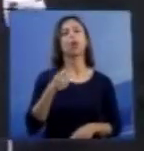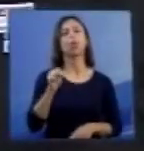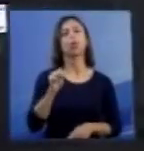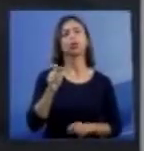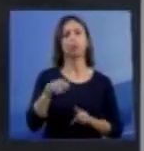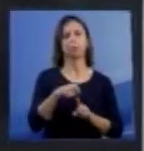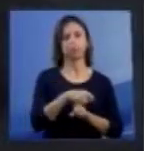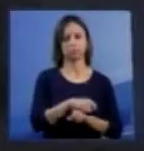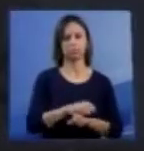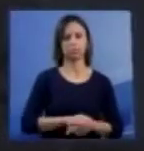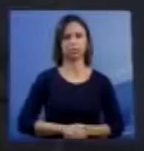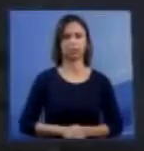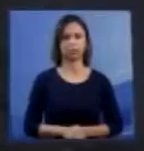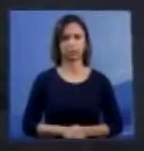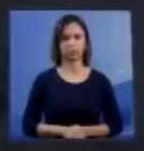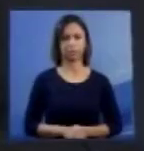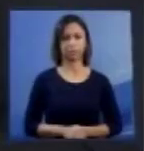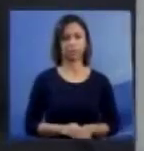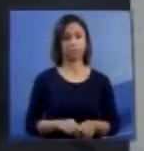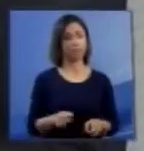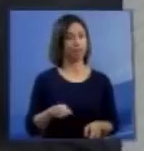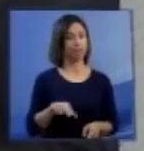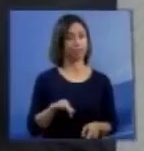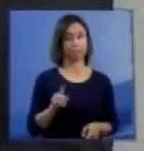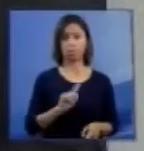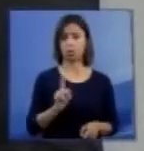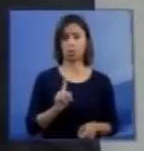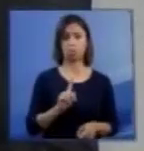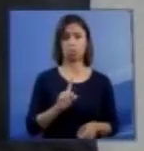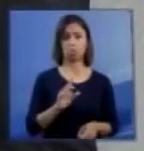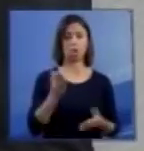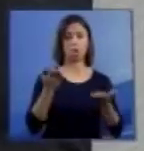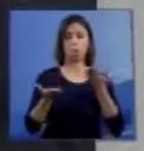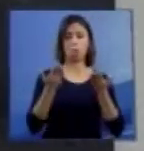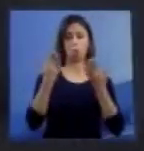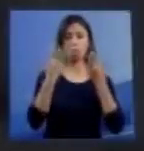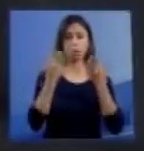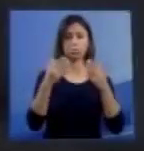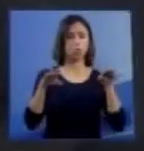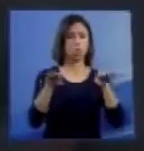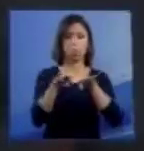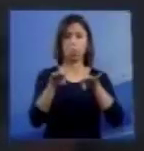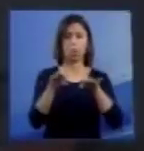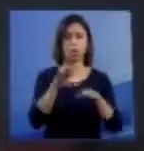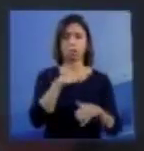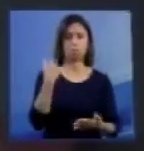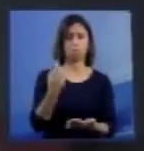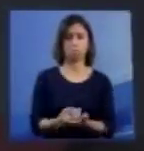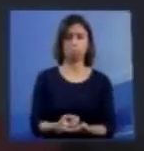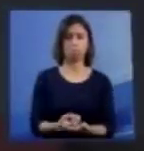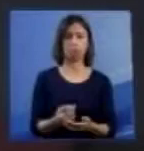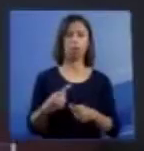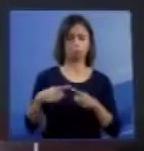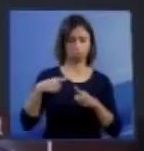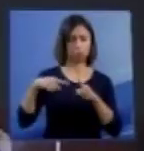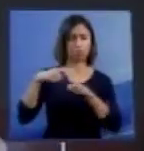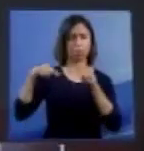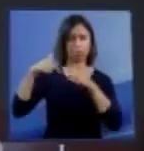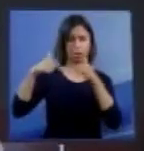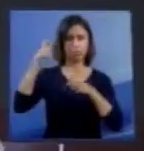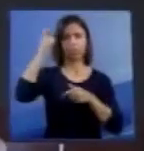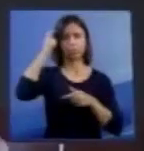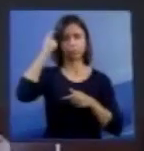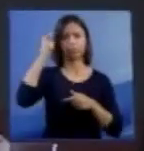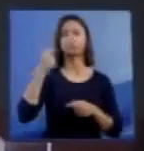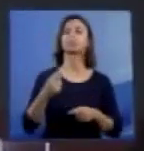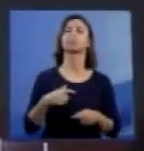Então, a anencefalia não equivale à morte encefálica. A criança tem parte do encéfalo. Em segundo lugar,